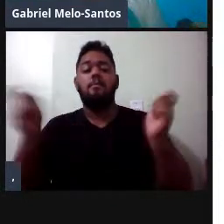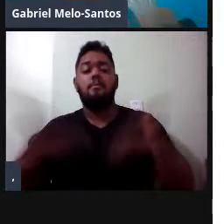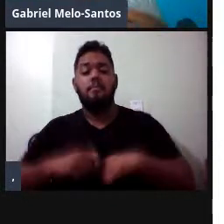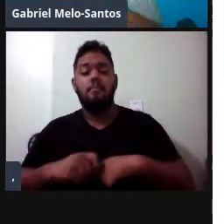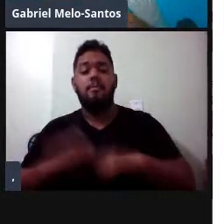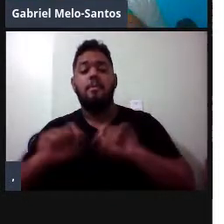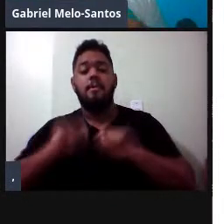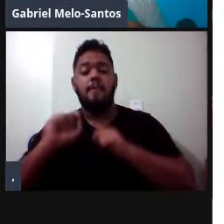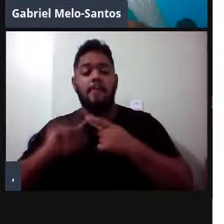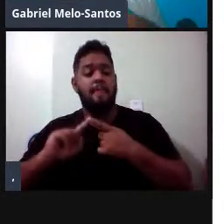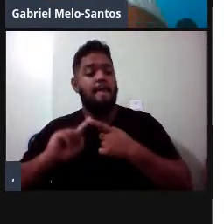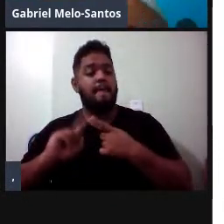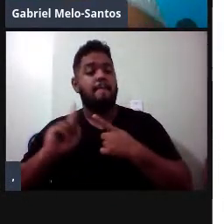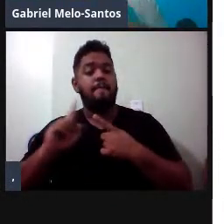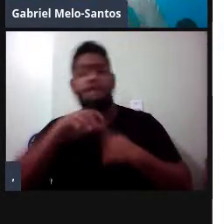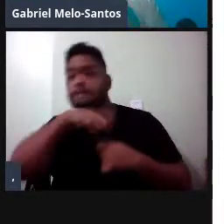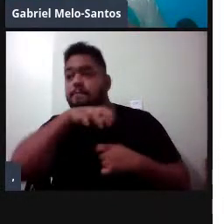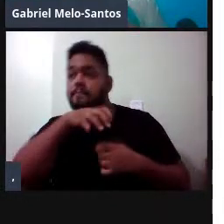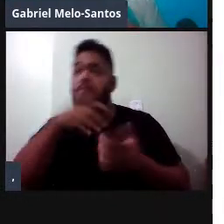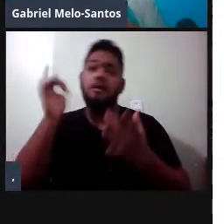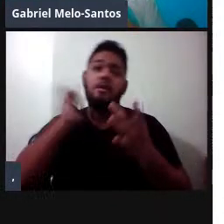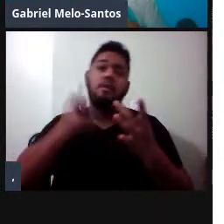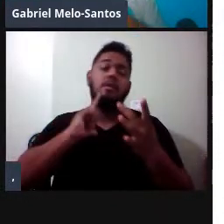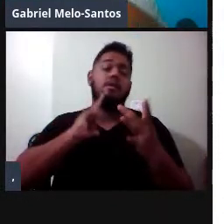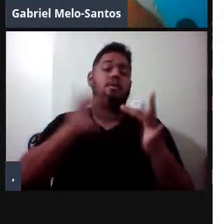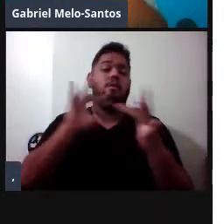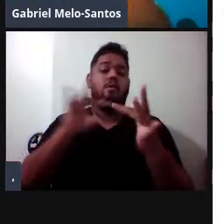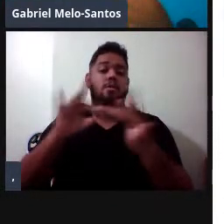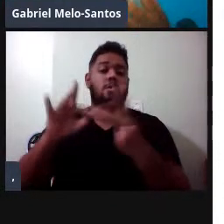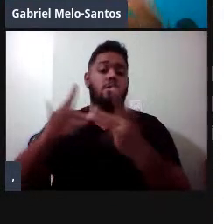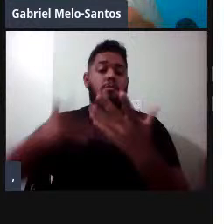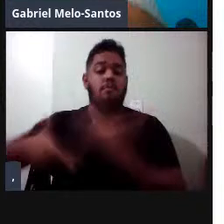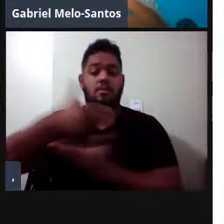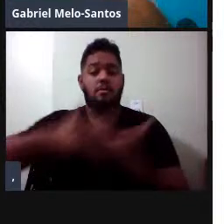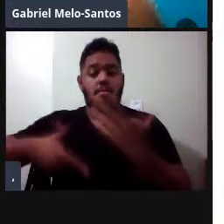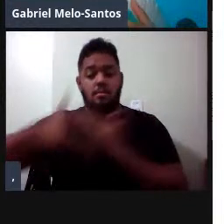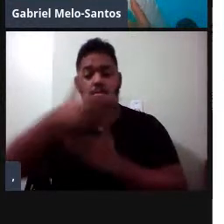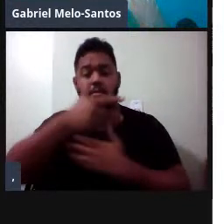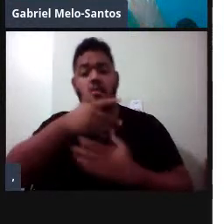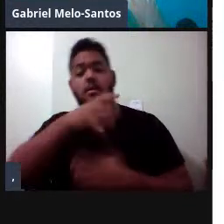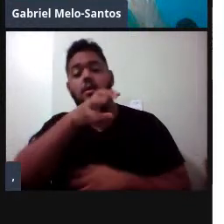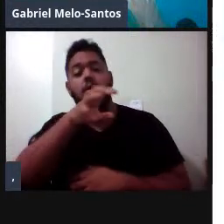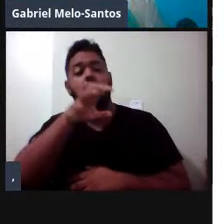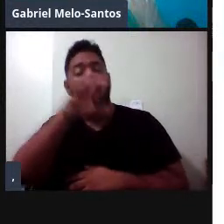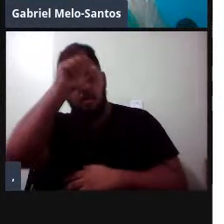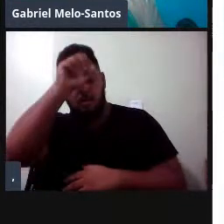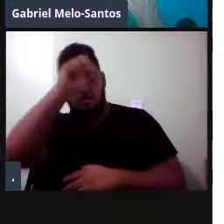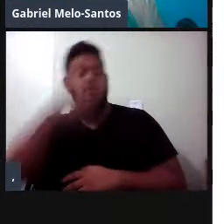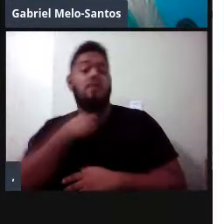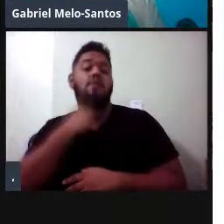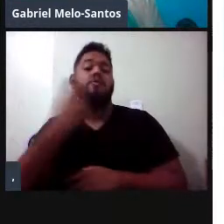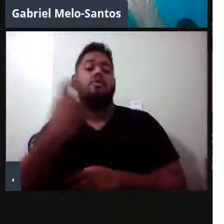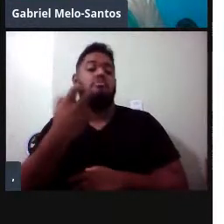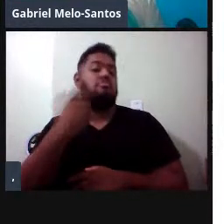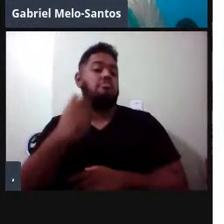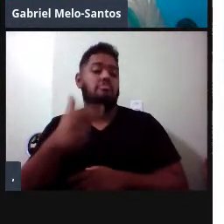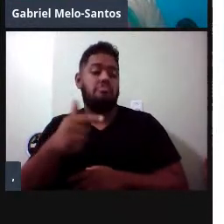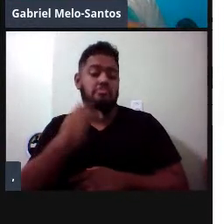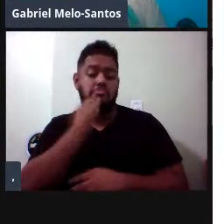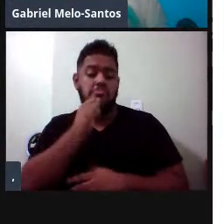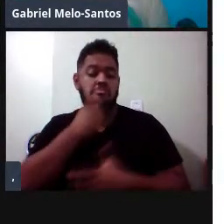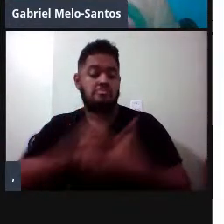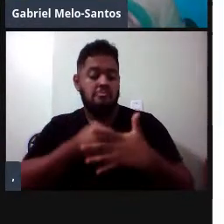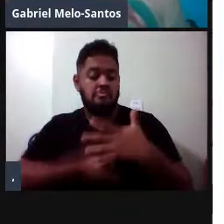bicho aprender do outro, né? Apesar de que a aprendizagem vocal não foi testada e comprovada para a Sotalia, para a Tulsa Epsin,